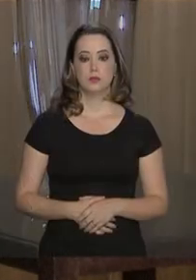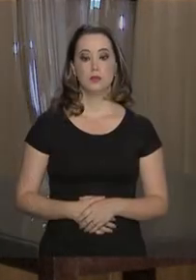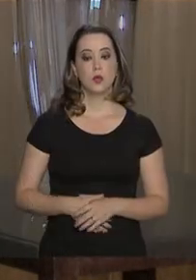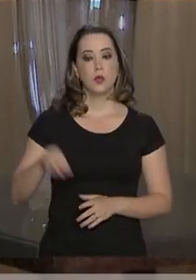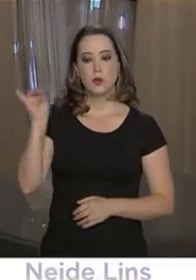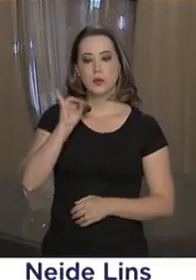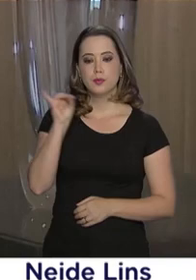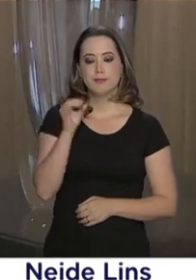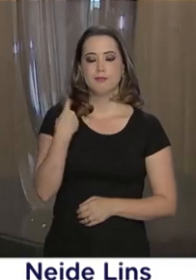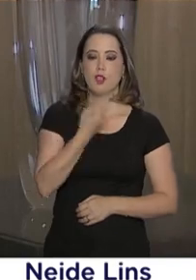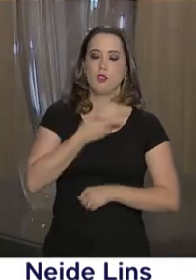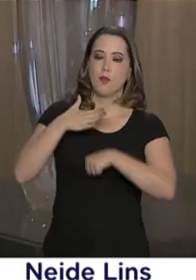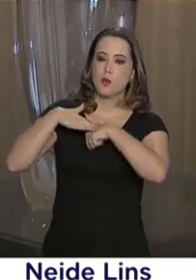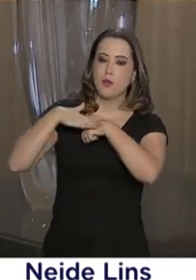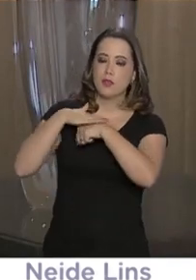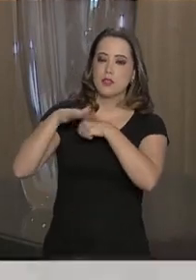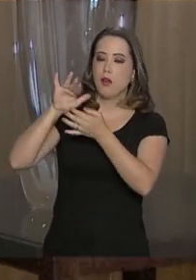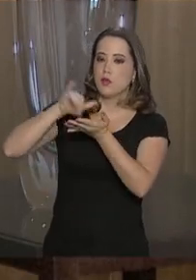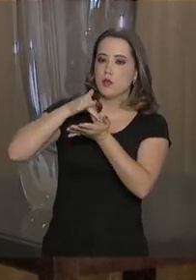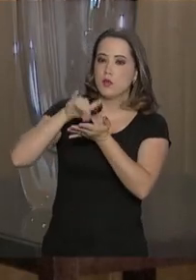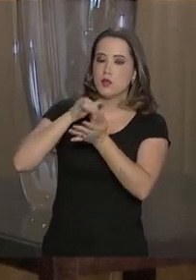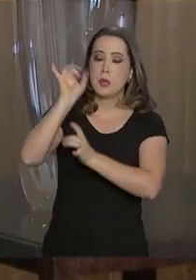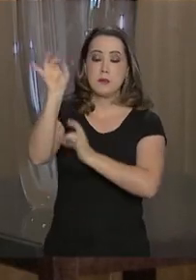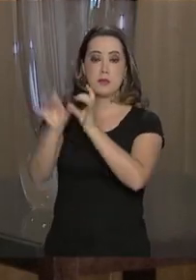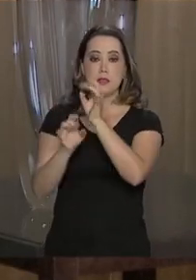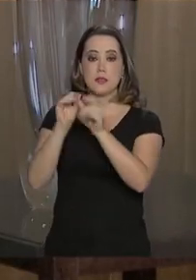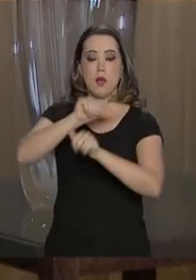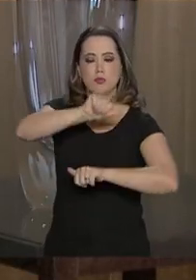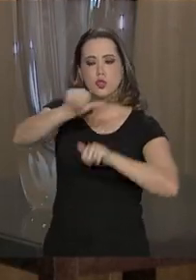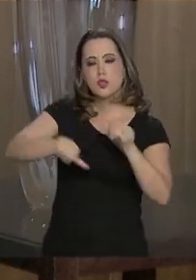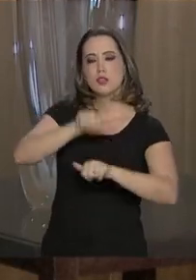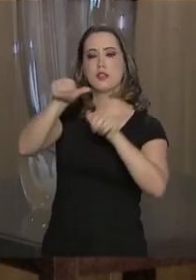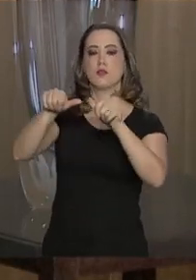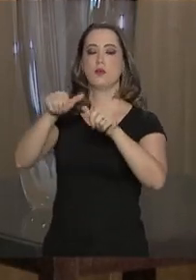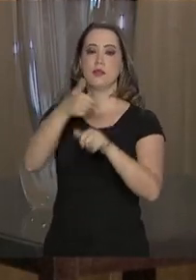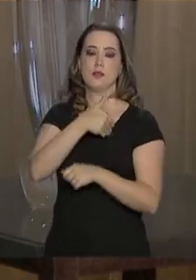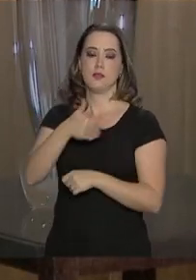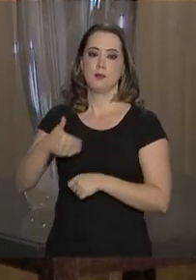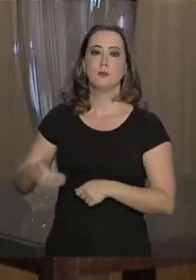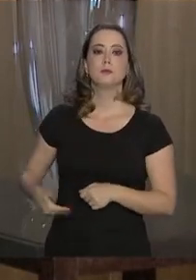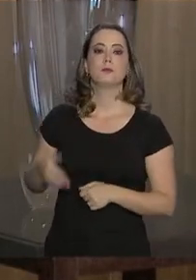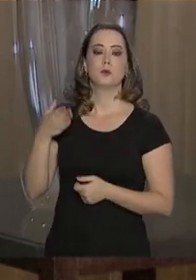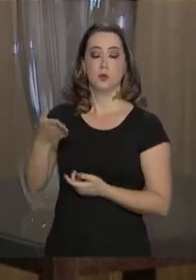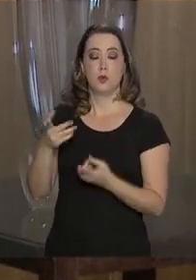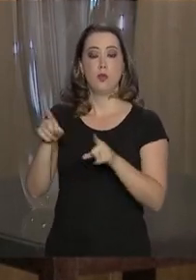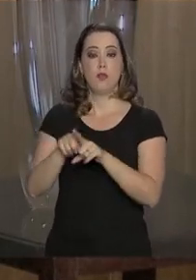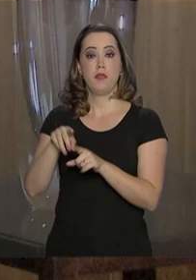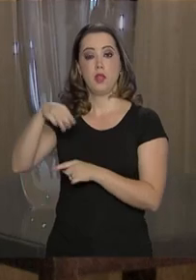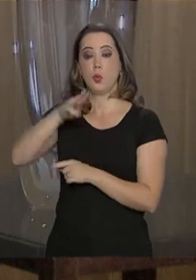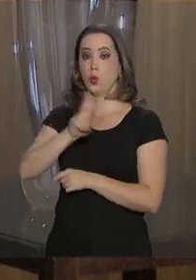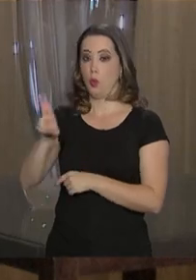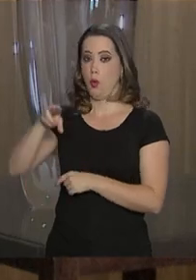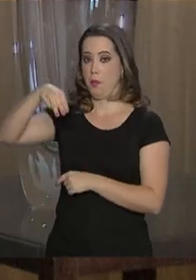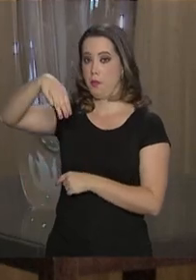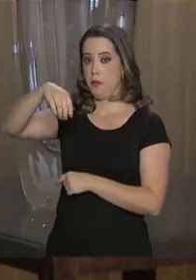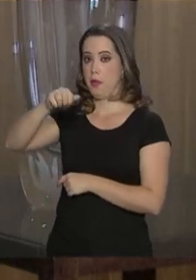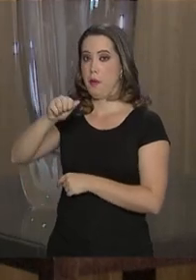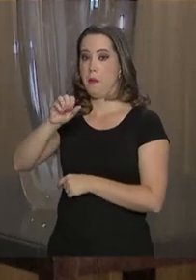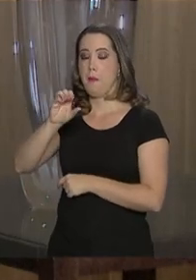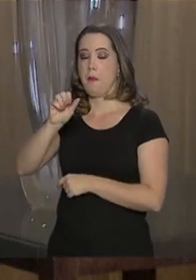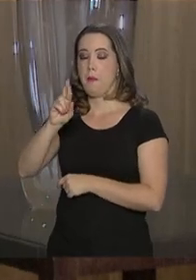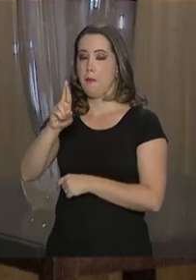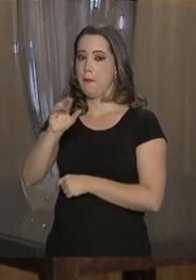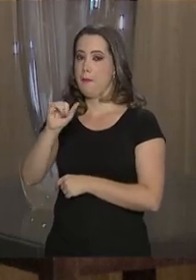Olá, nós vamos conversar com a Secretária Especial de Modernização do Estado, Márcia Amorim, que é vinculada à Secretaria-Geral da